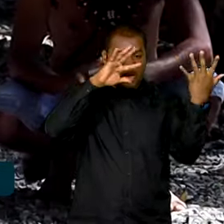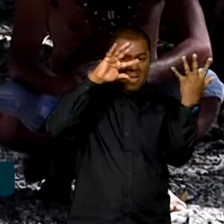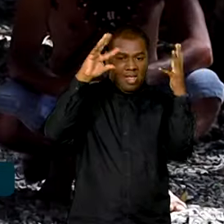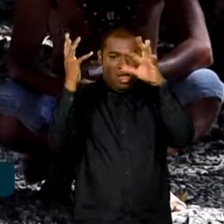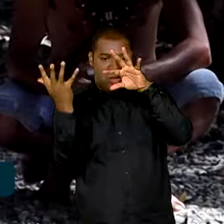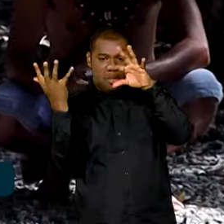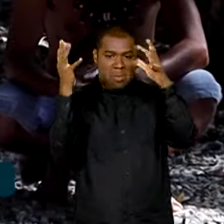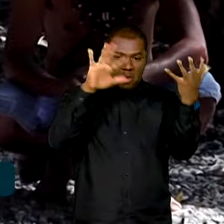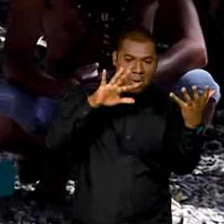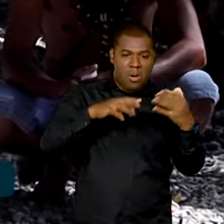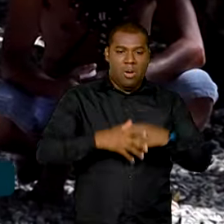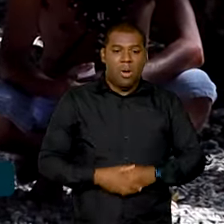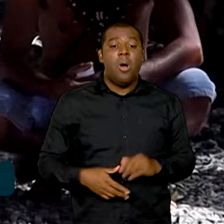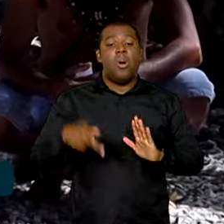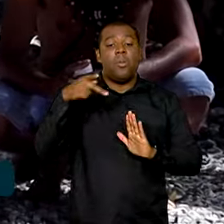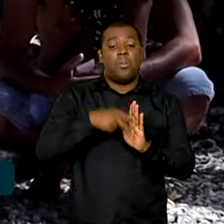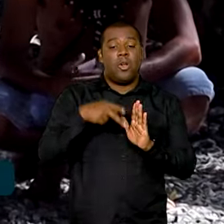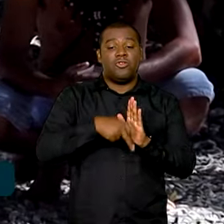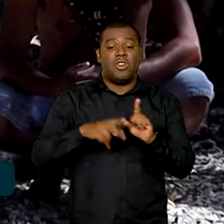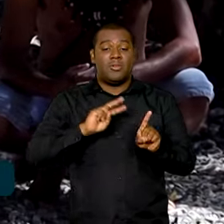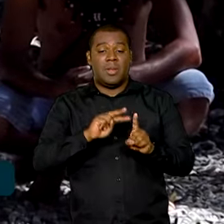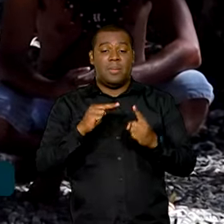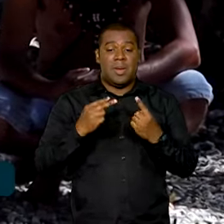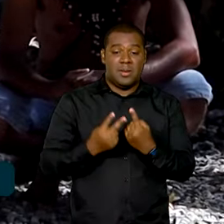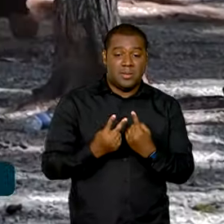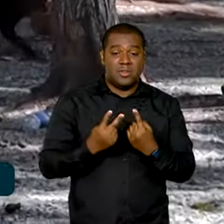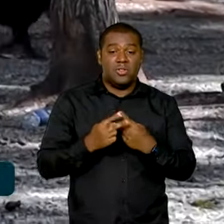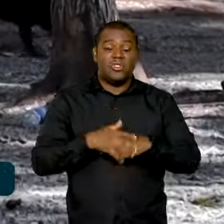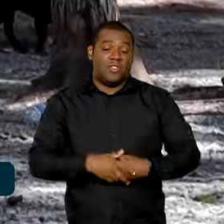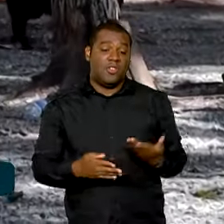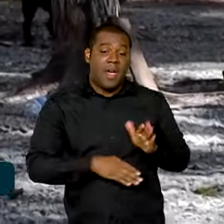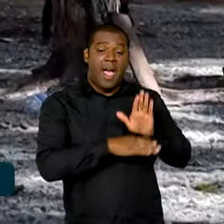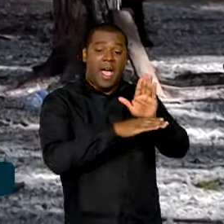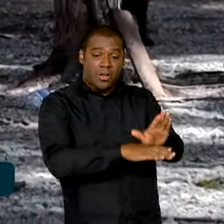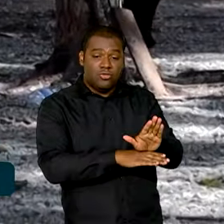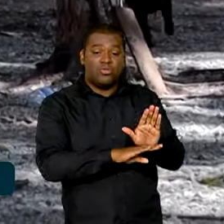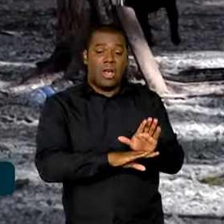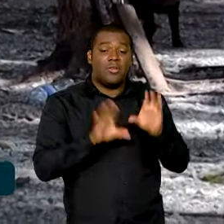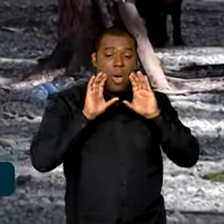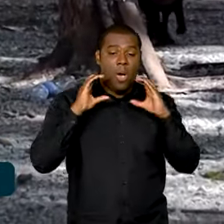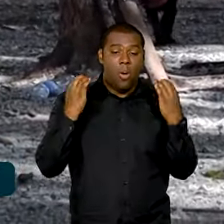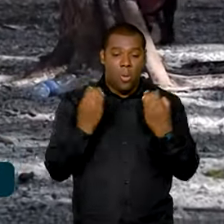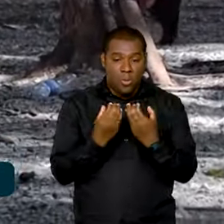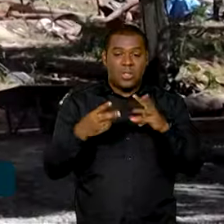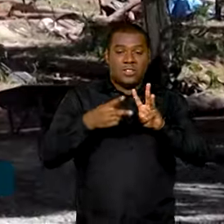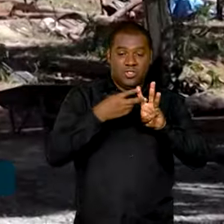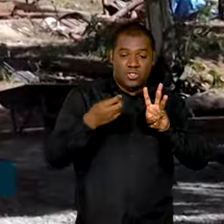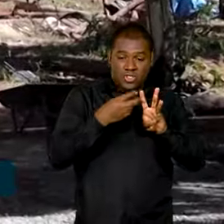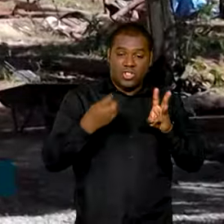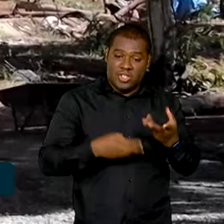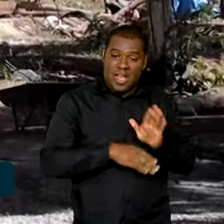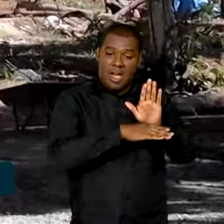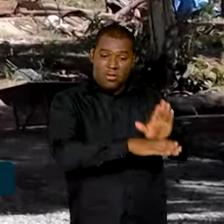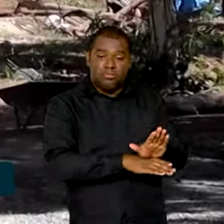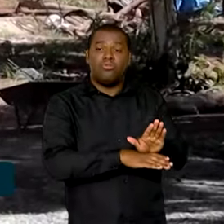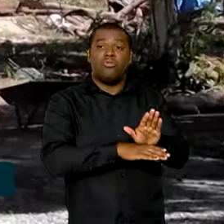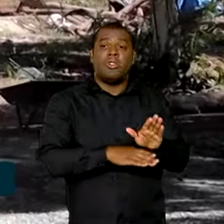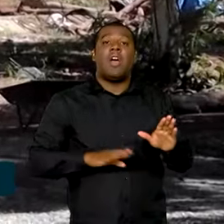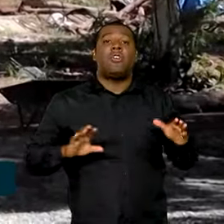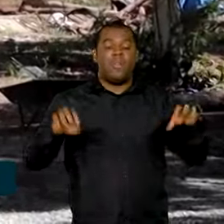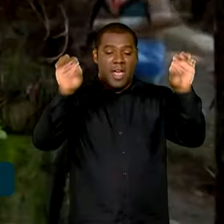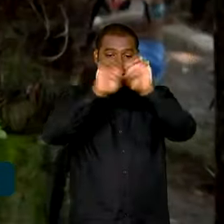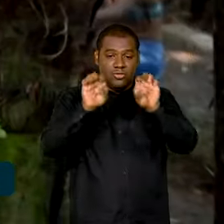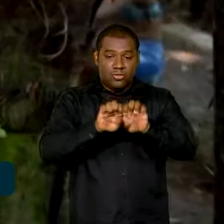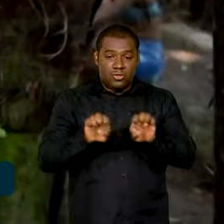real? O plano prevê dobrar o número de aldeias indígenas beneficiadas com obras de infraestrutura e abastecimento de água